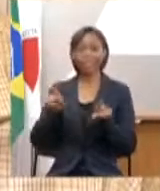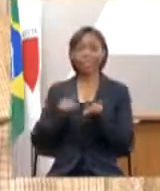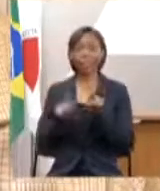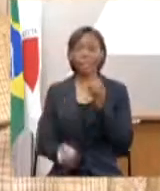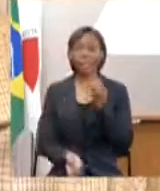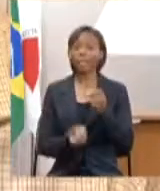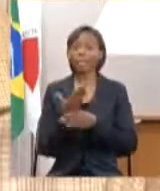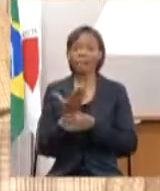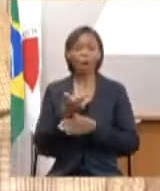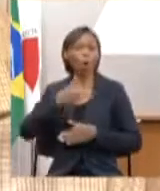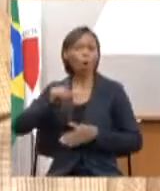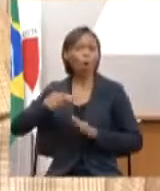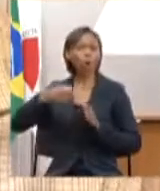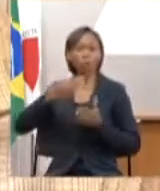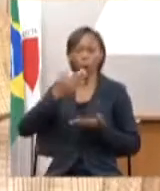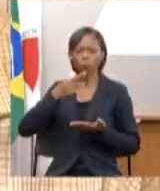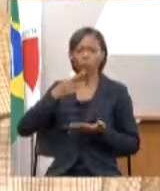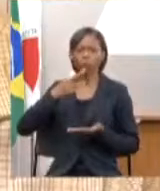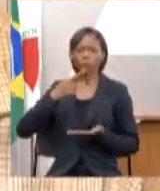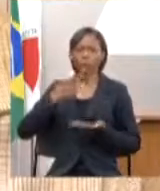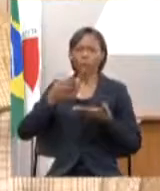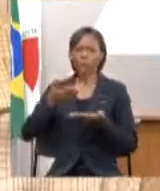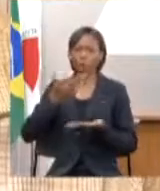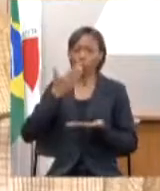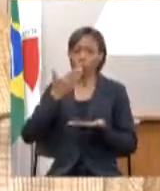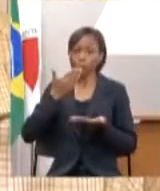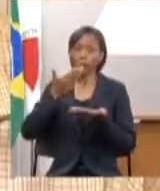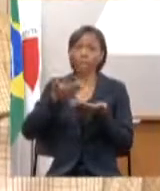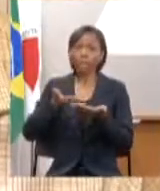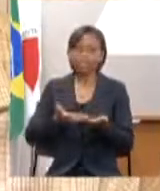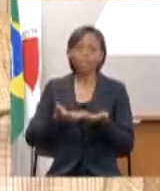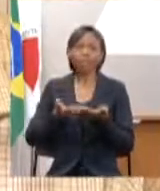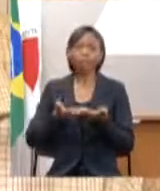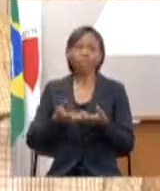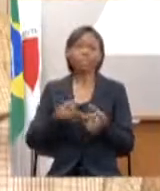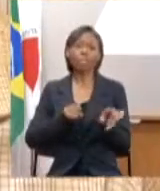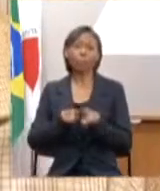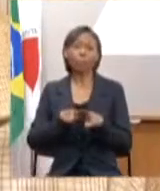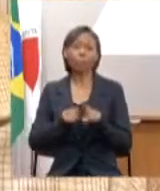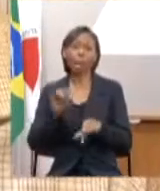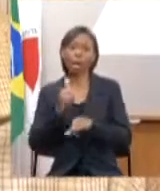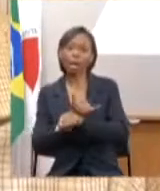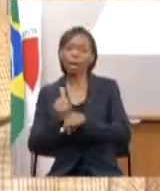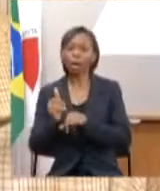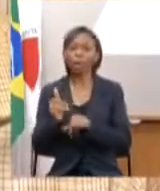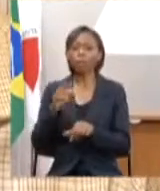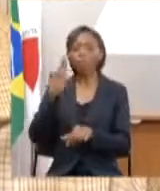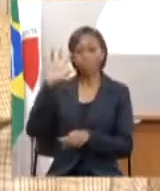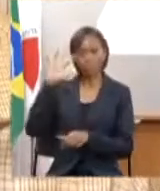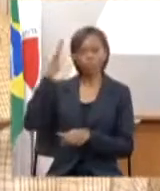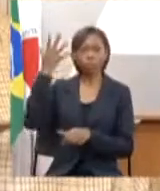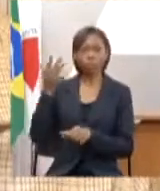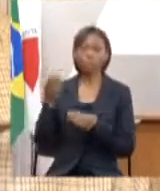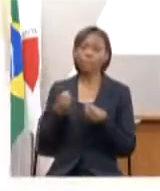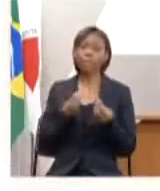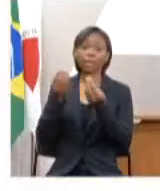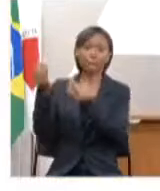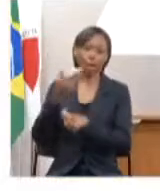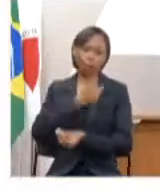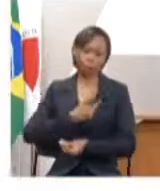requerimentos com pedidos de informações e providências que serão encaminhados a órgãos e entidades do governo.